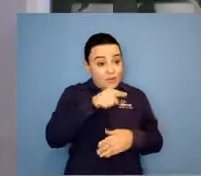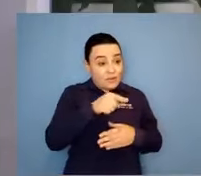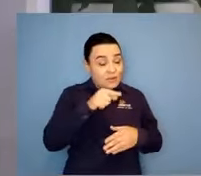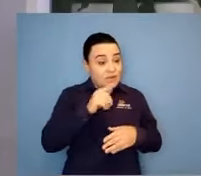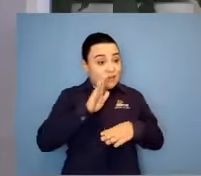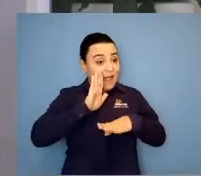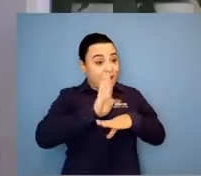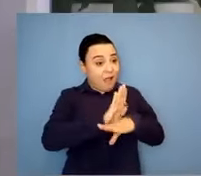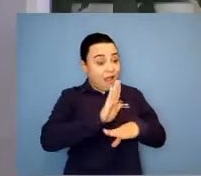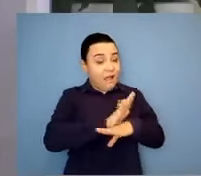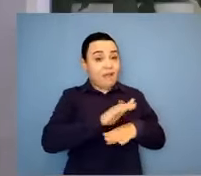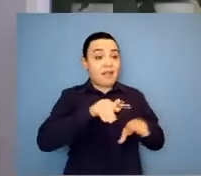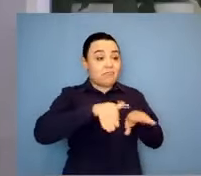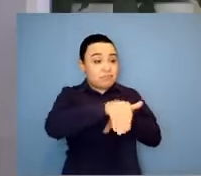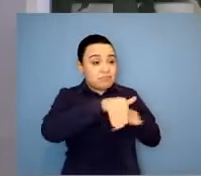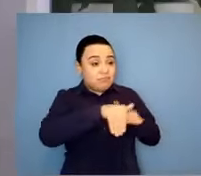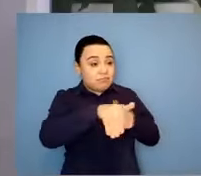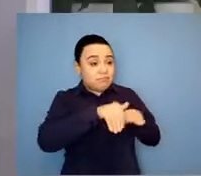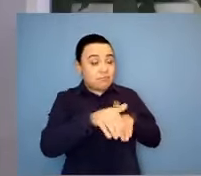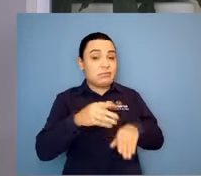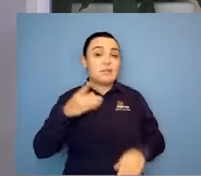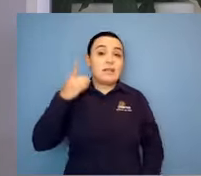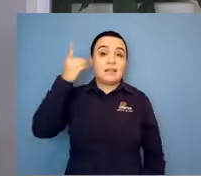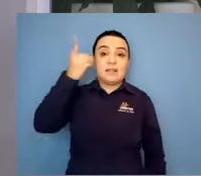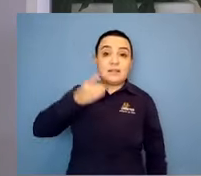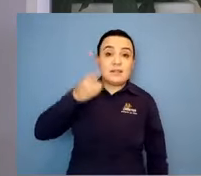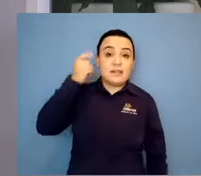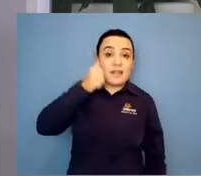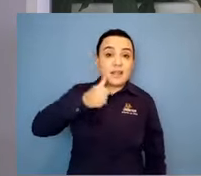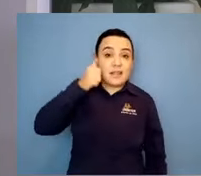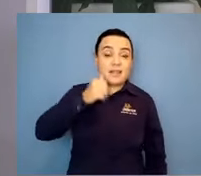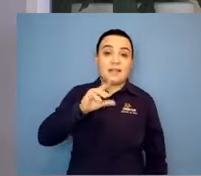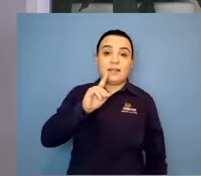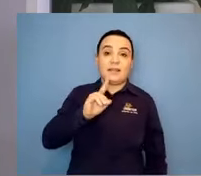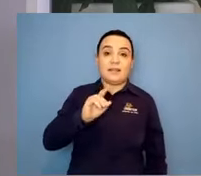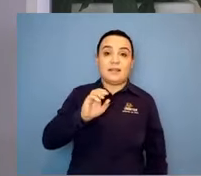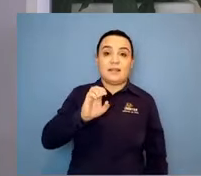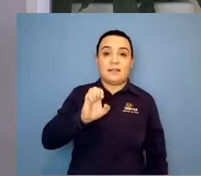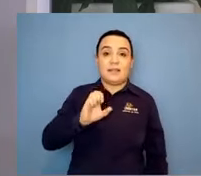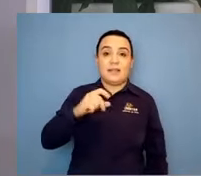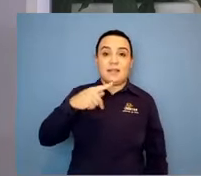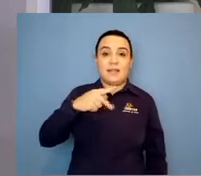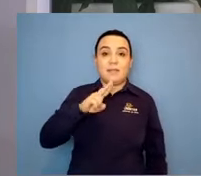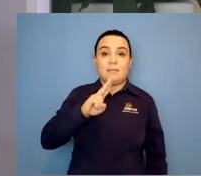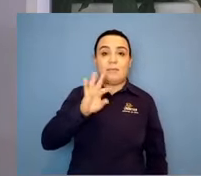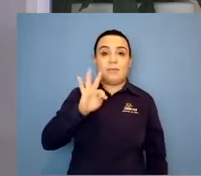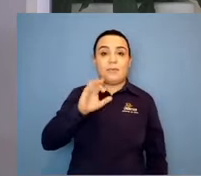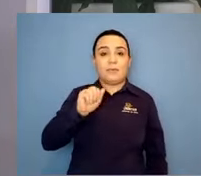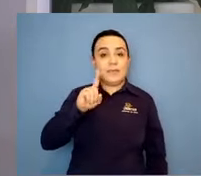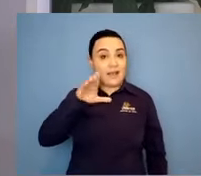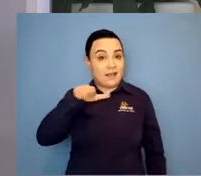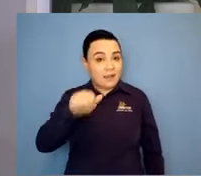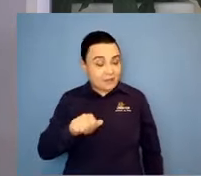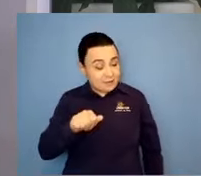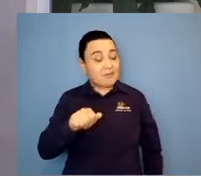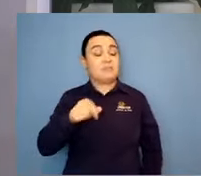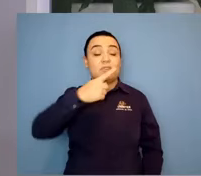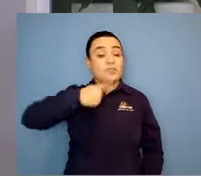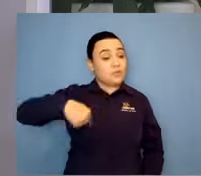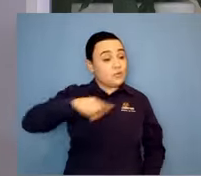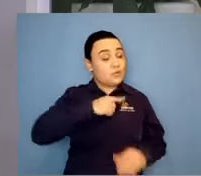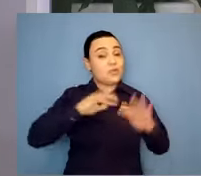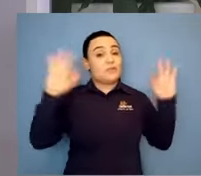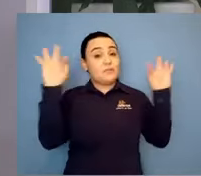conhecimento, né? Com essa tua garra, tua luta. Então, a gente fica muito feliz. Quando eu soube que você